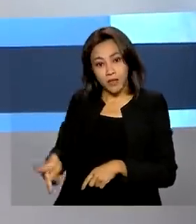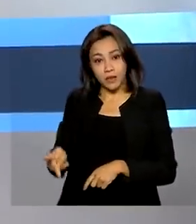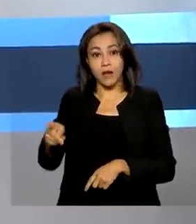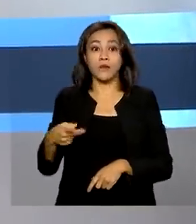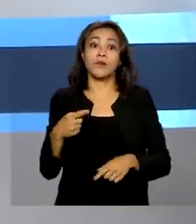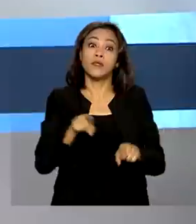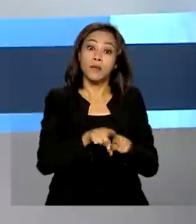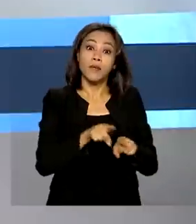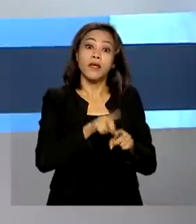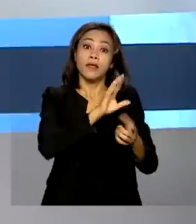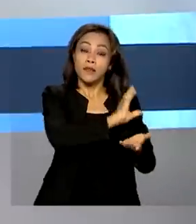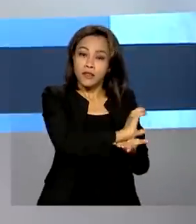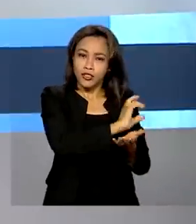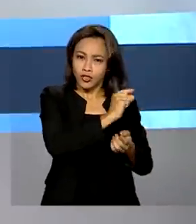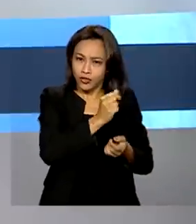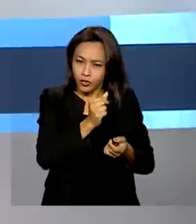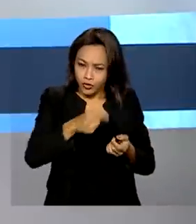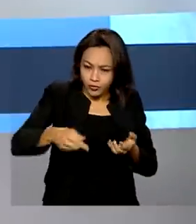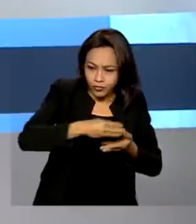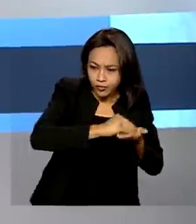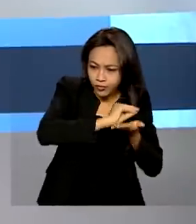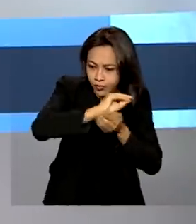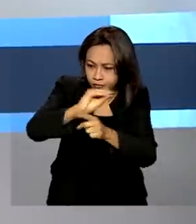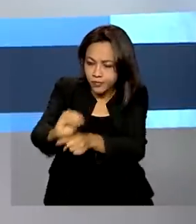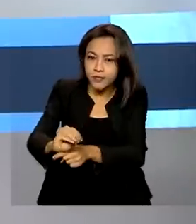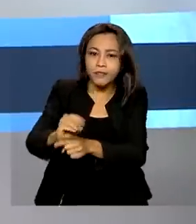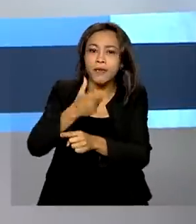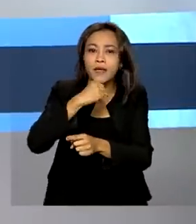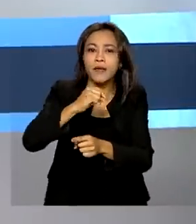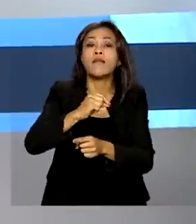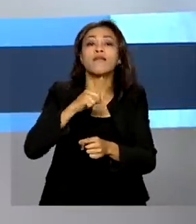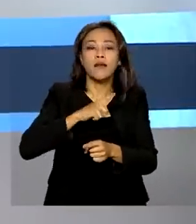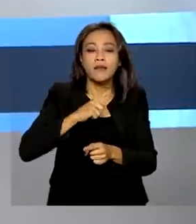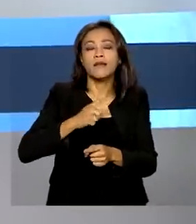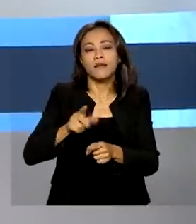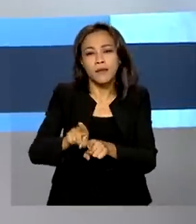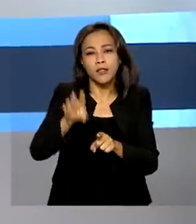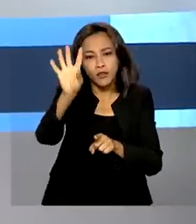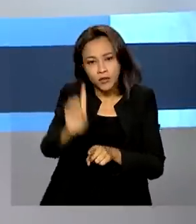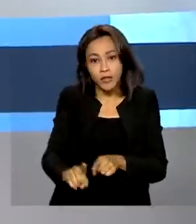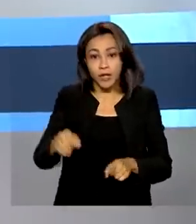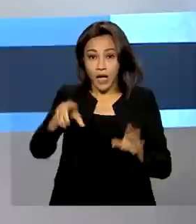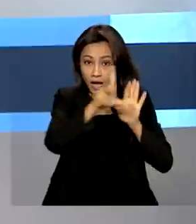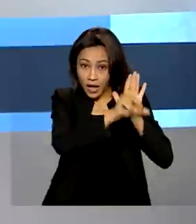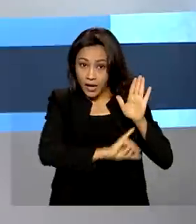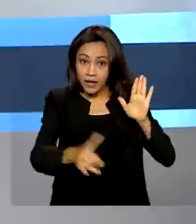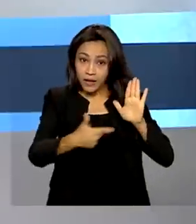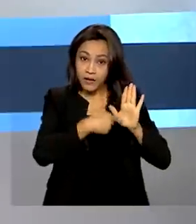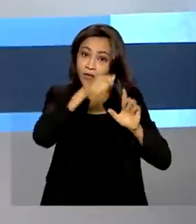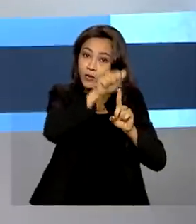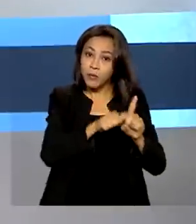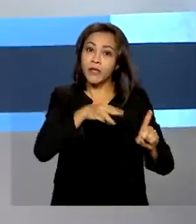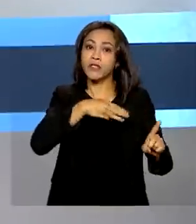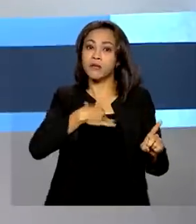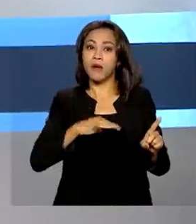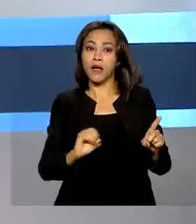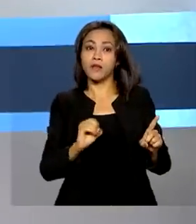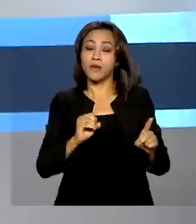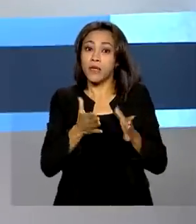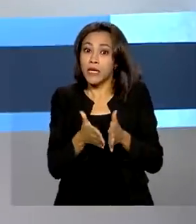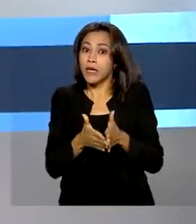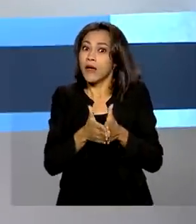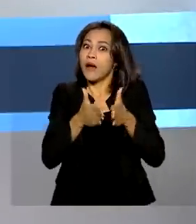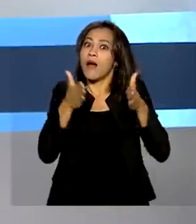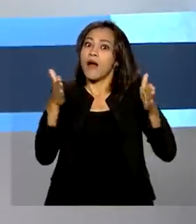renda também terão acesso a empréstimo. A lei teve origem em uma medida provisória de março deste ano, que ampliava o acesso ao